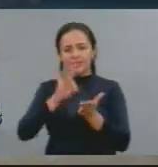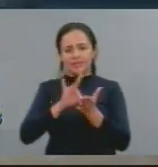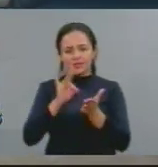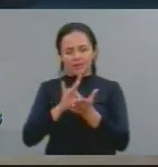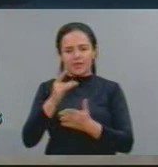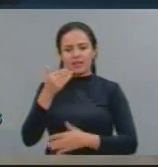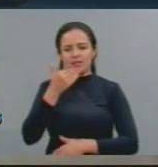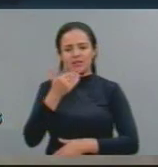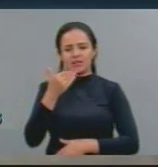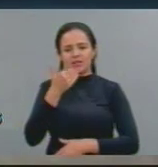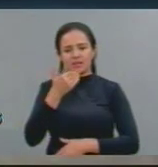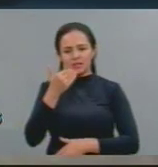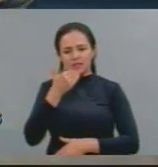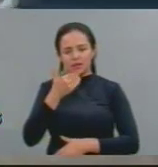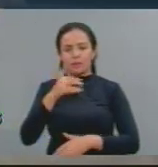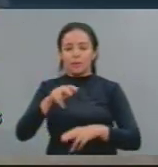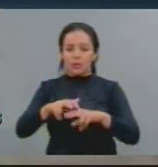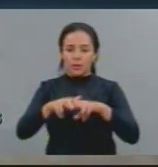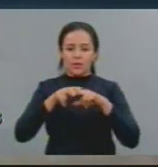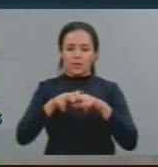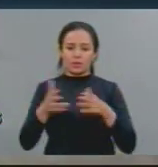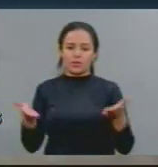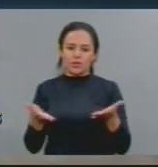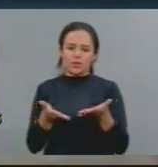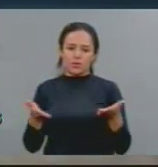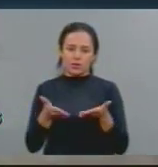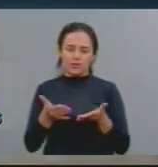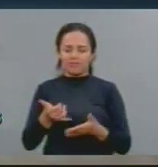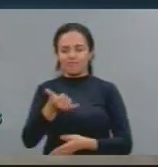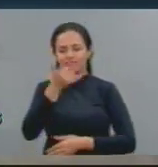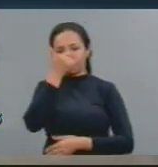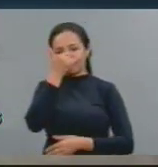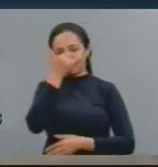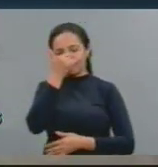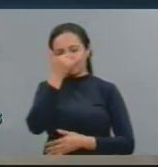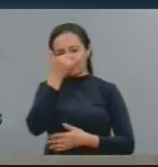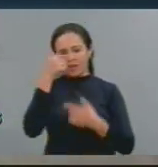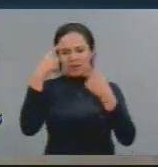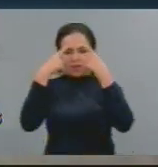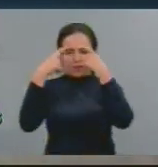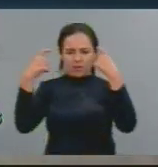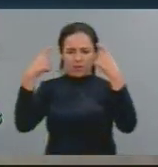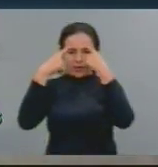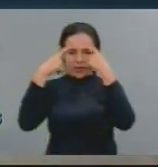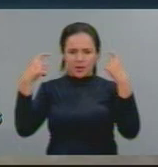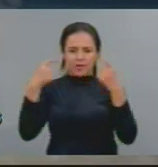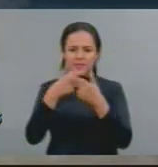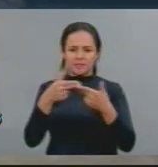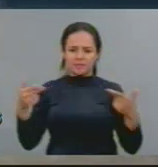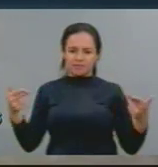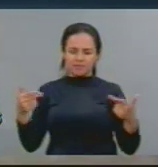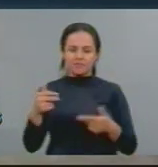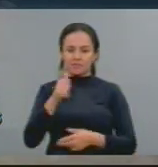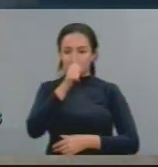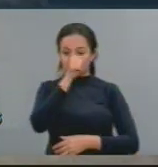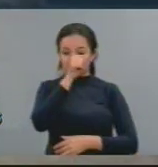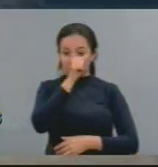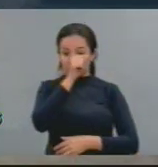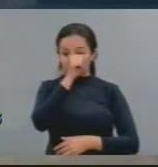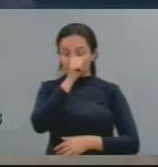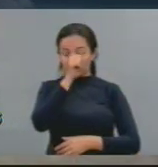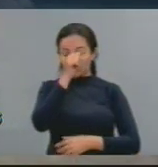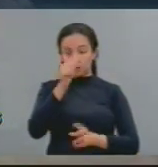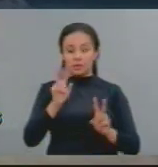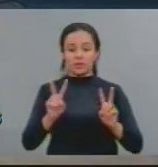a estar no modelo que estamos e ter saído do modelo que o senhor apregou. Quando o senhor